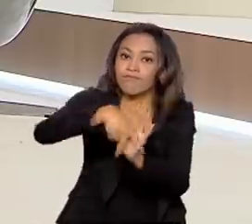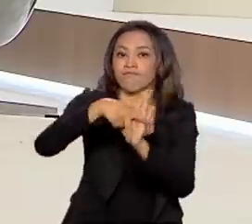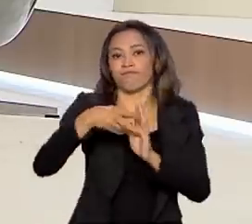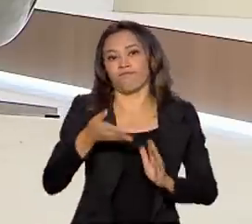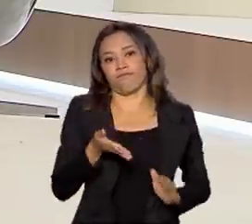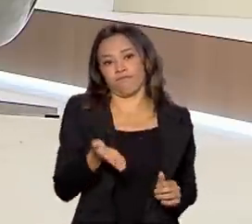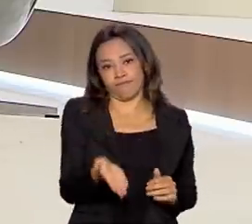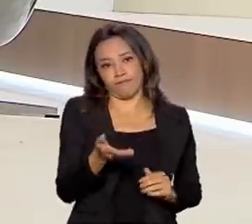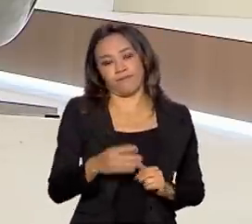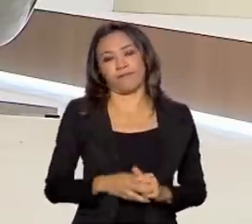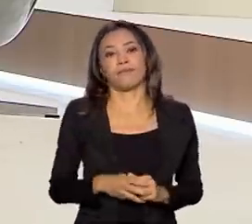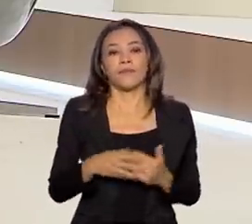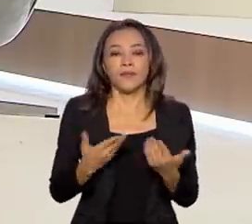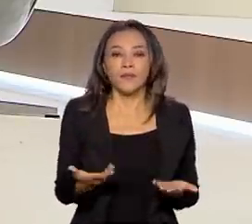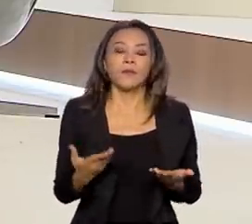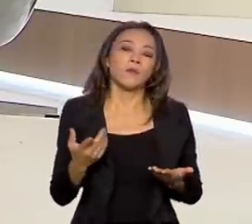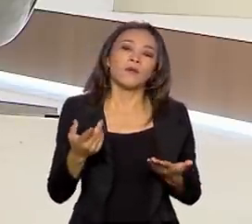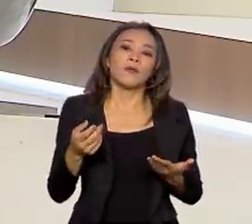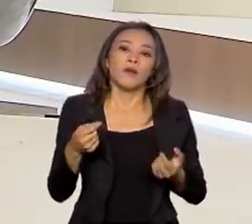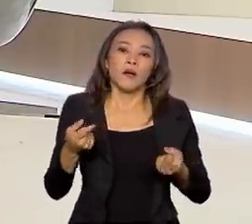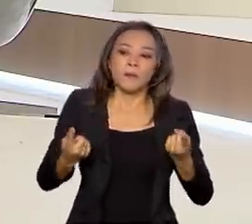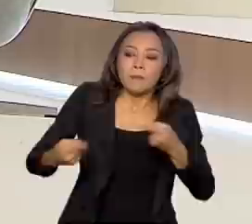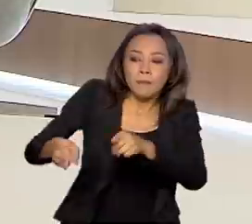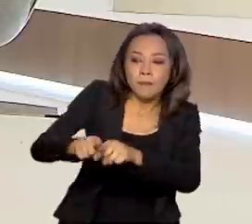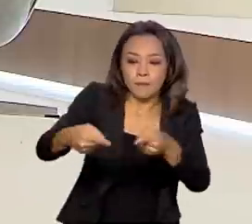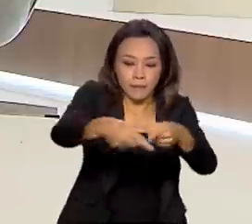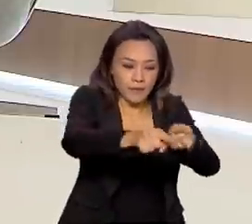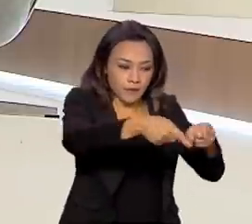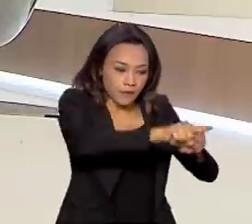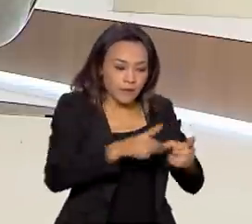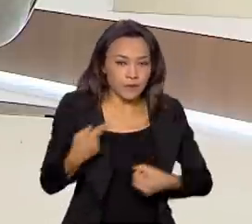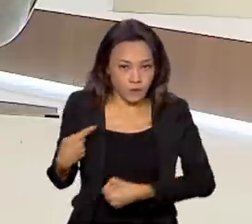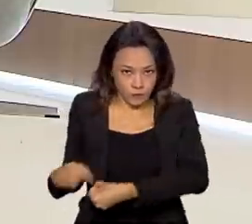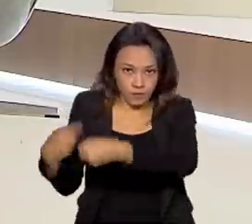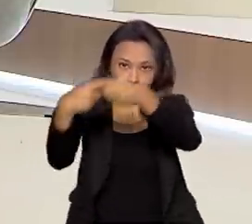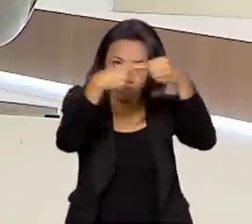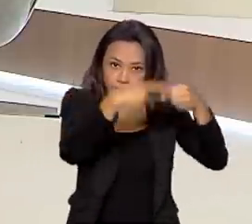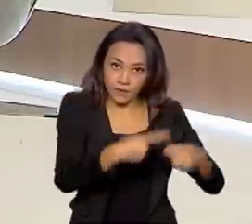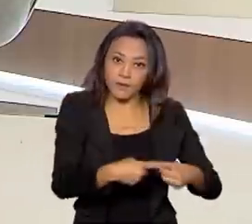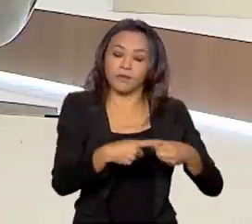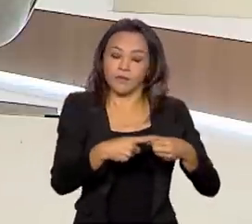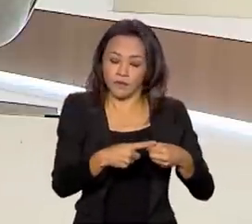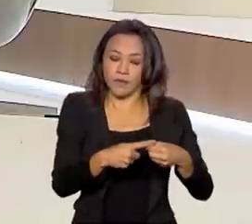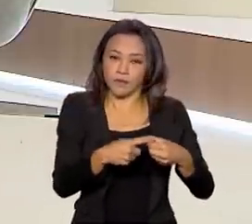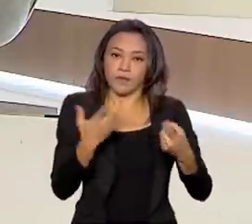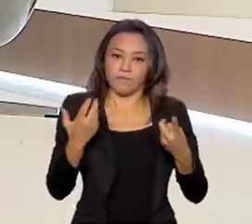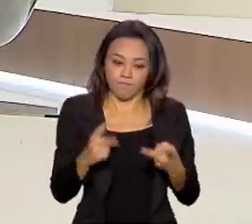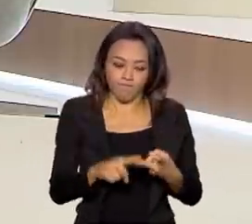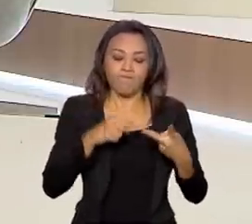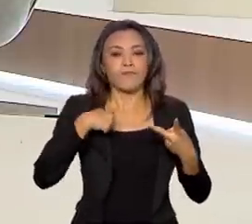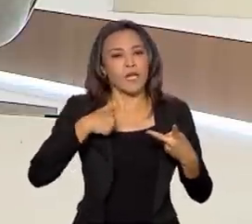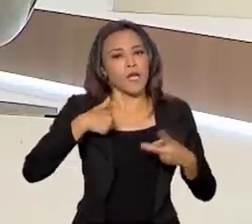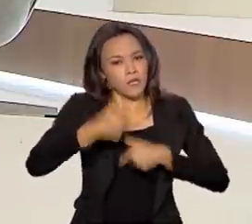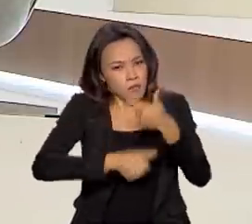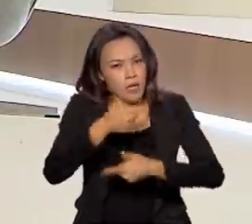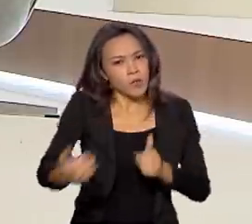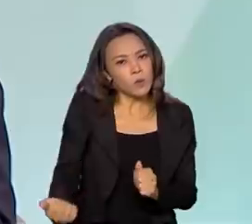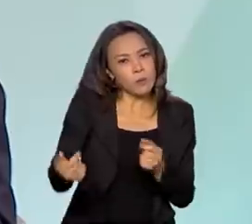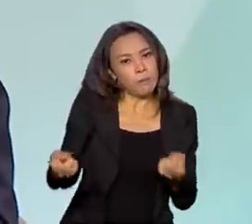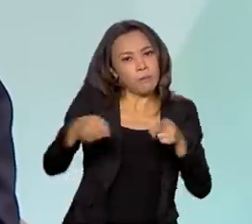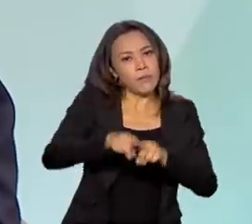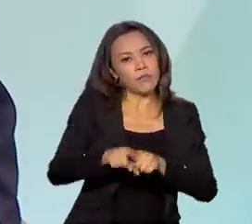a ideia é que, através de parcerias com os municípios, realizado o trabalho pela iniciativa privada,